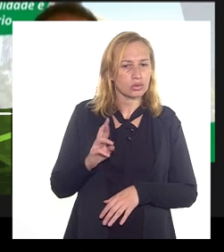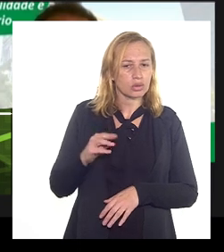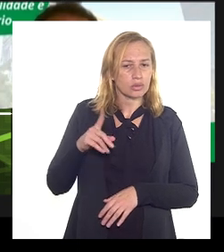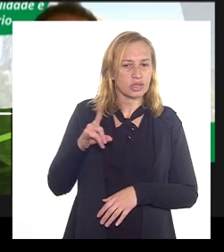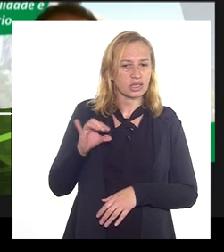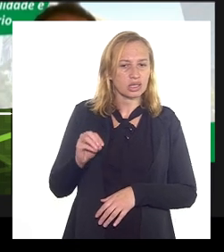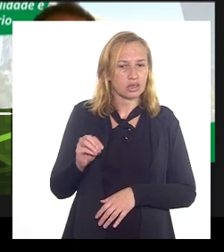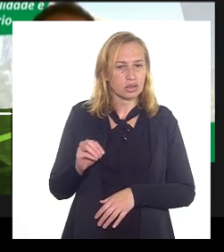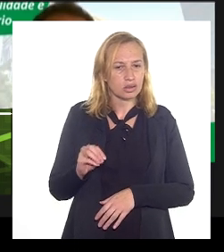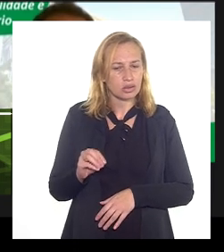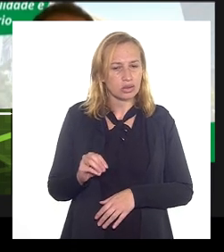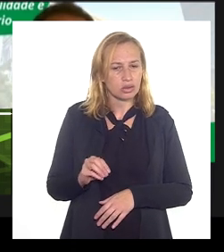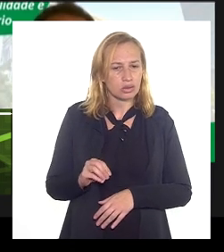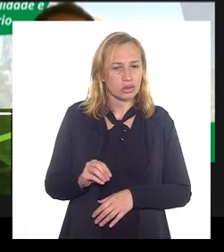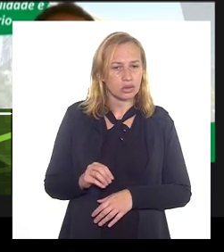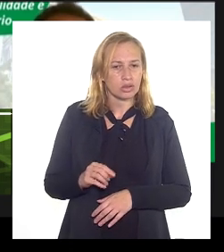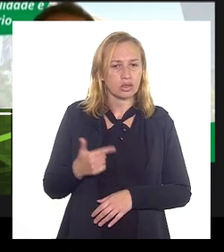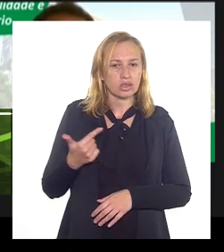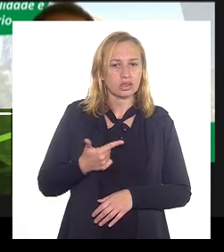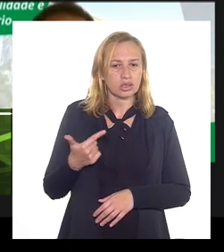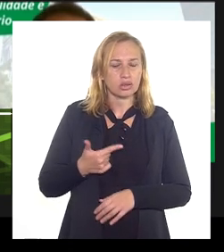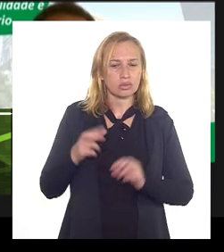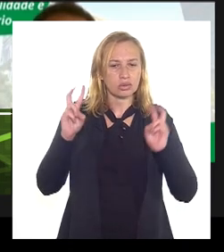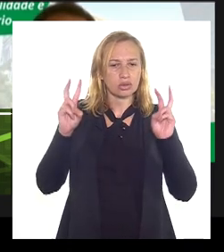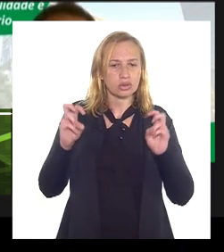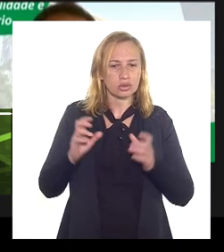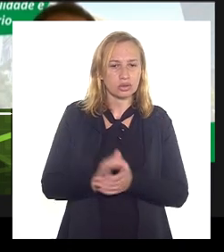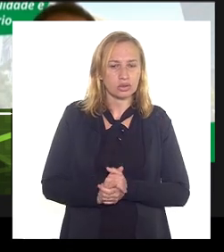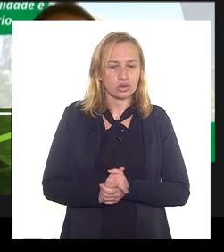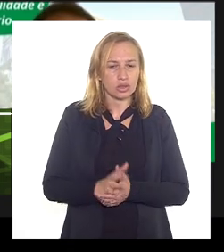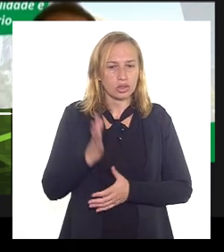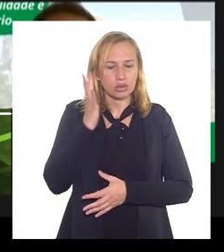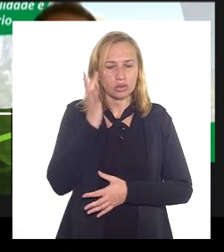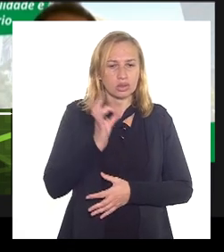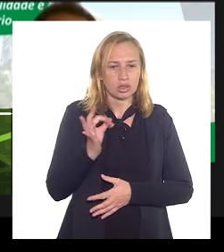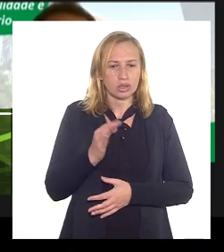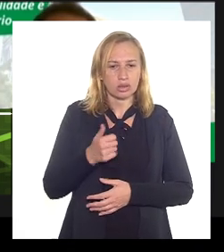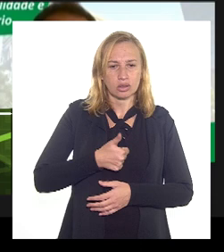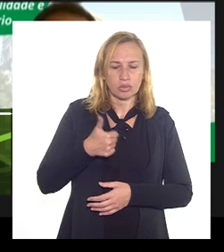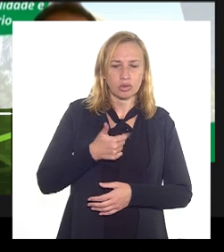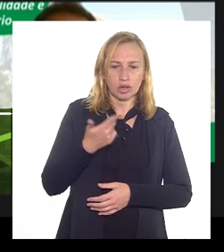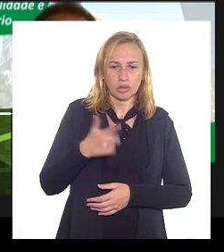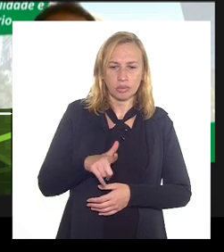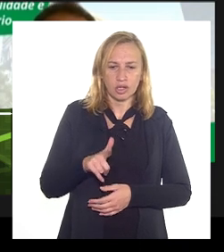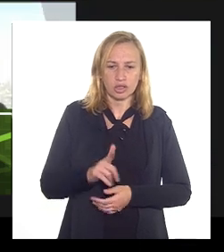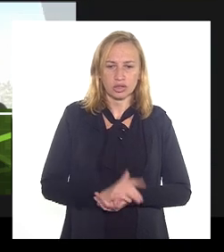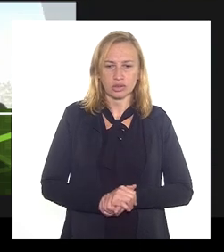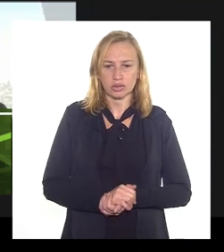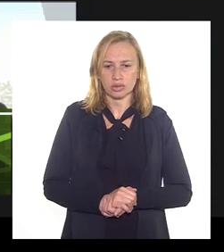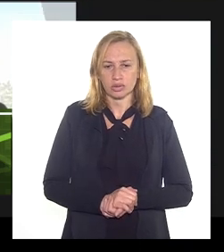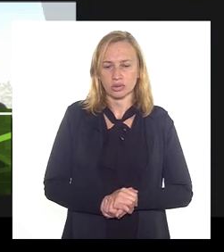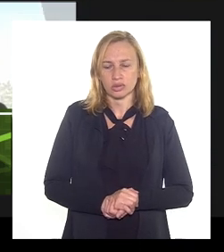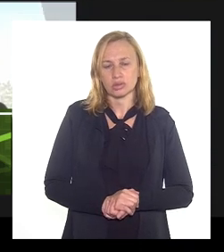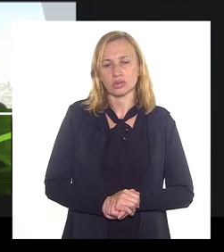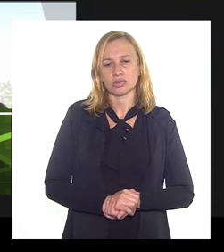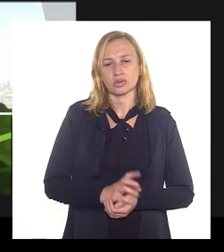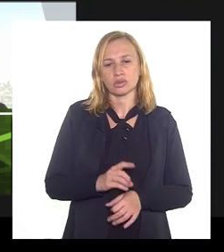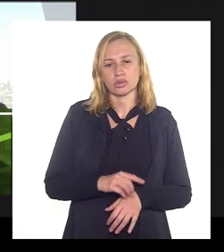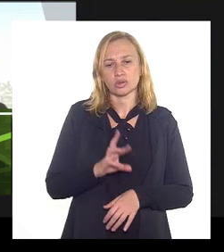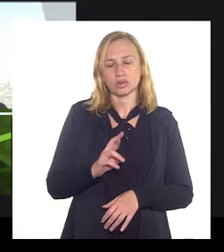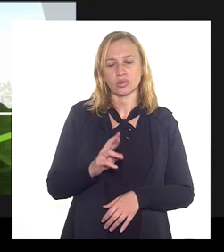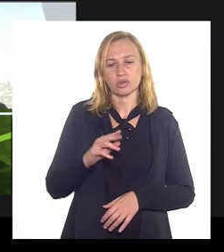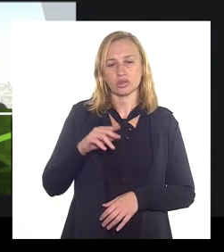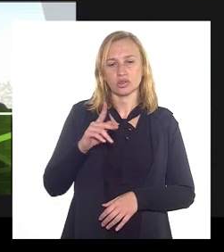Marcelo Néstor, coloca a sua segunda questão e o que o senhor não entendeu da primeira, o senhor repete para o nosso Dr. Thiago do